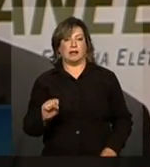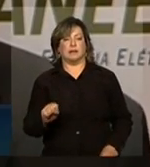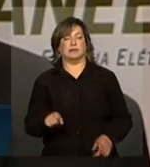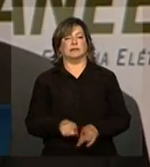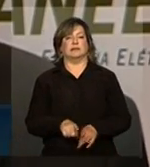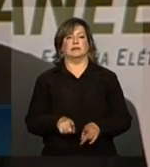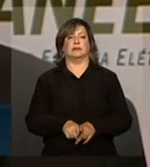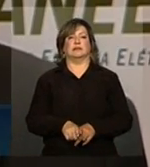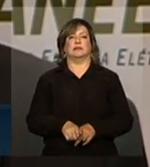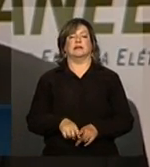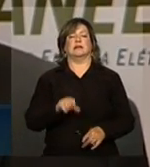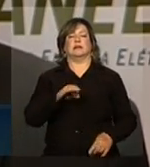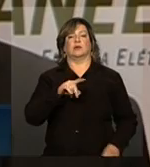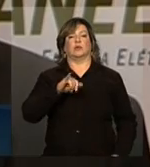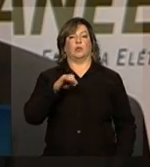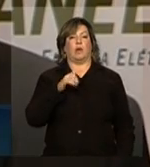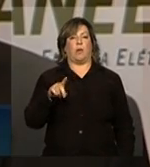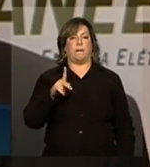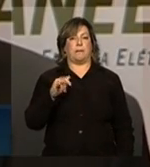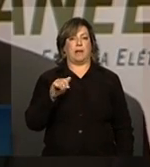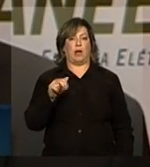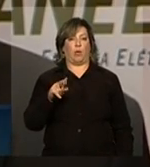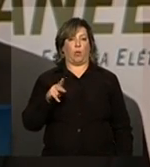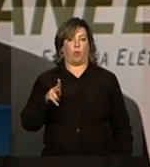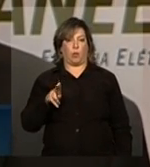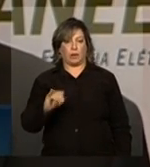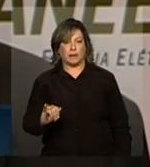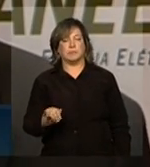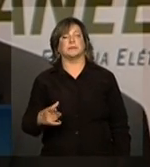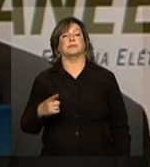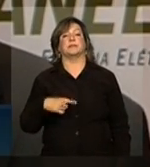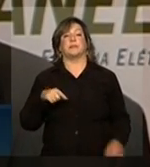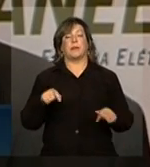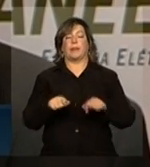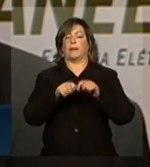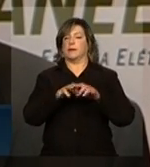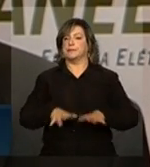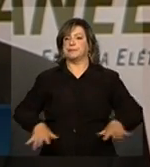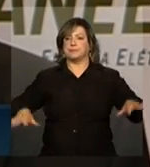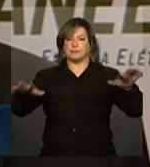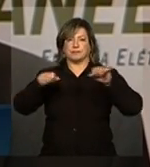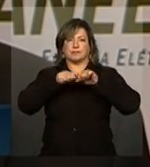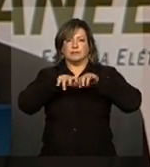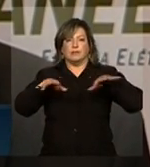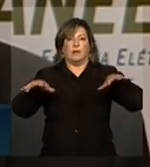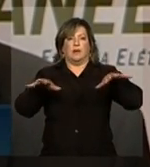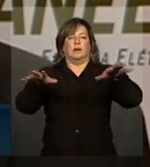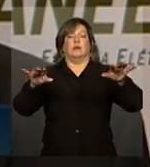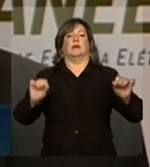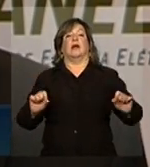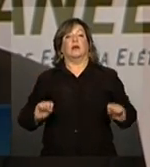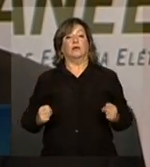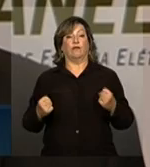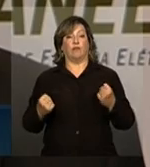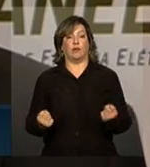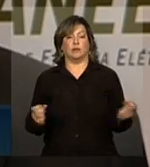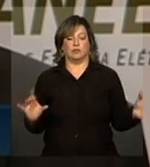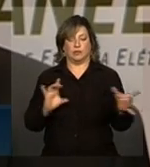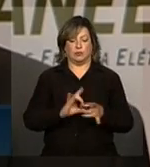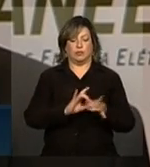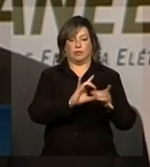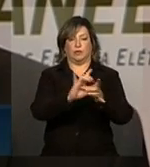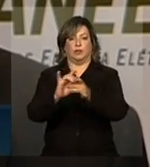Giboés-São João do Piauí, constitui uma armália, uma rede de transmissão que reforça a interligação